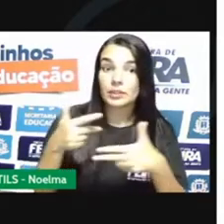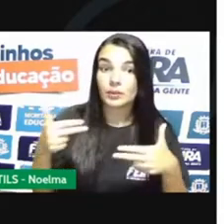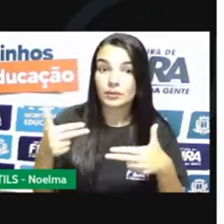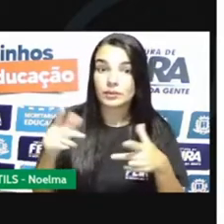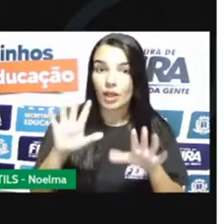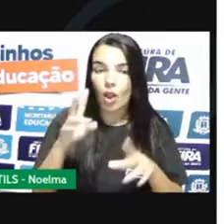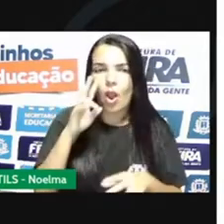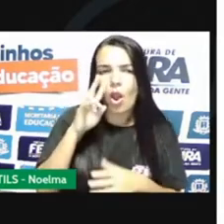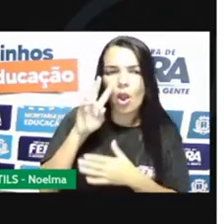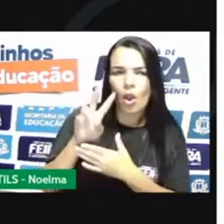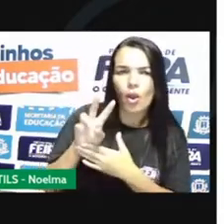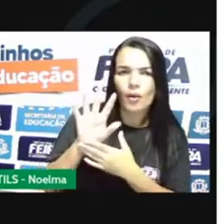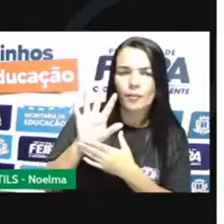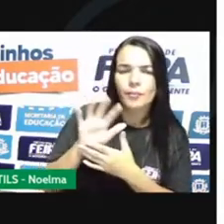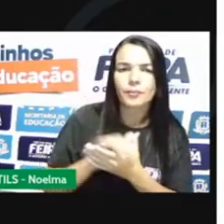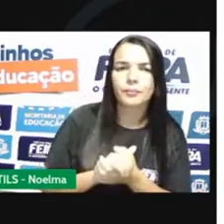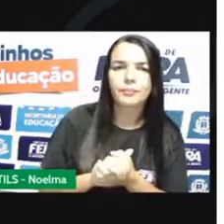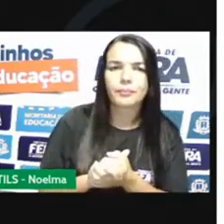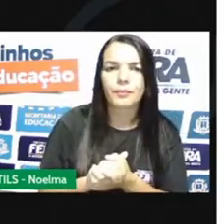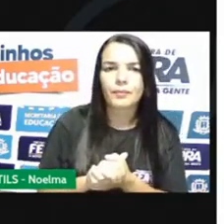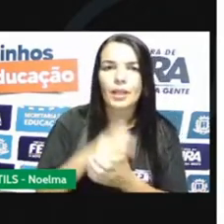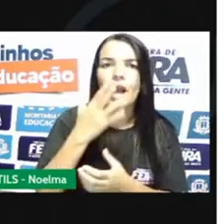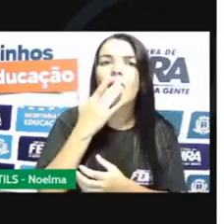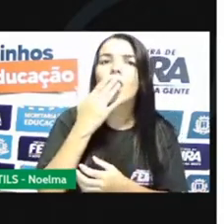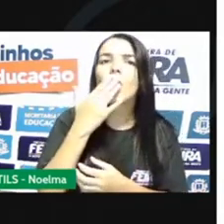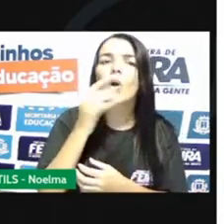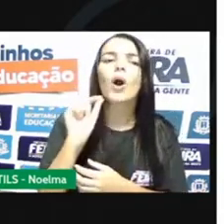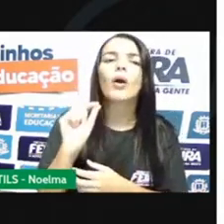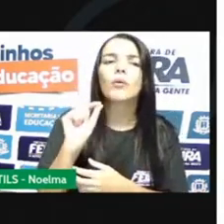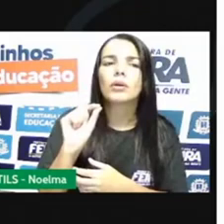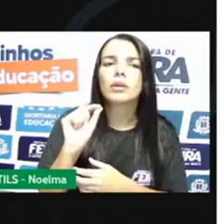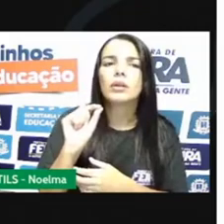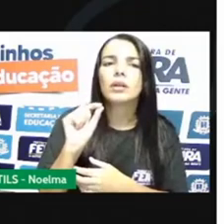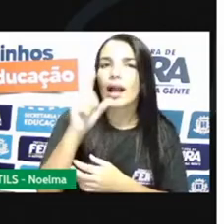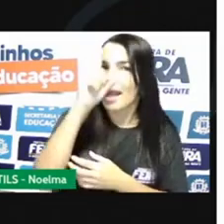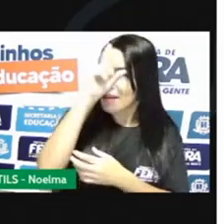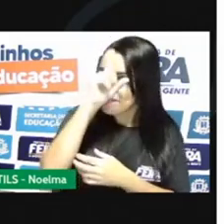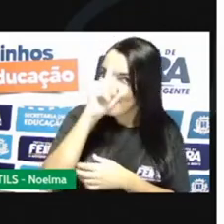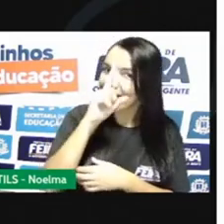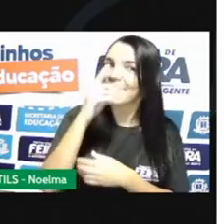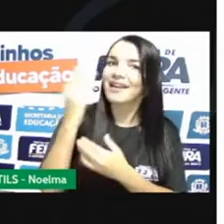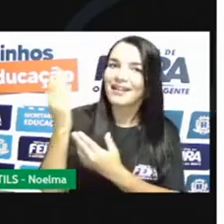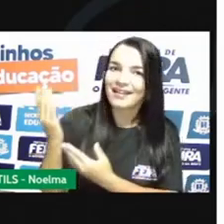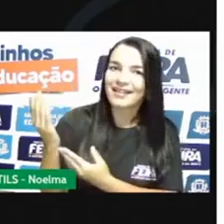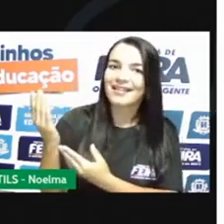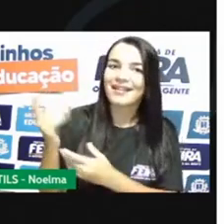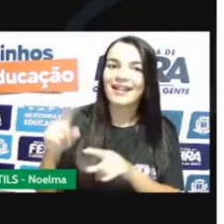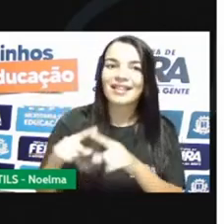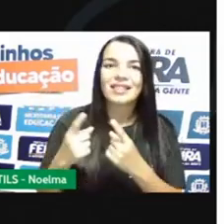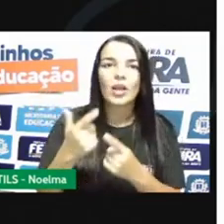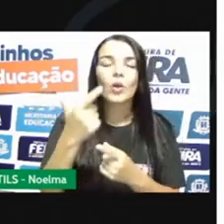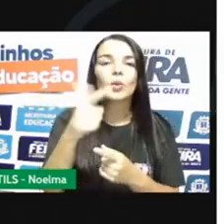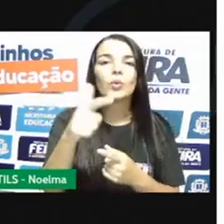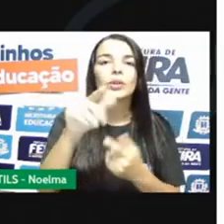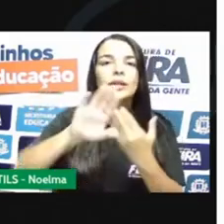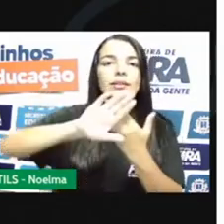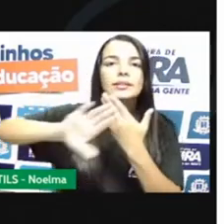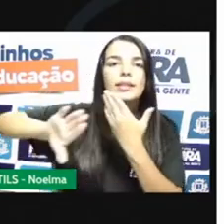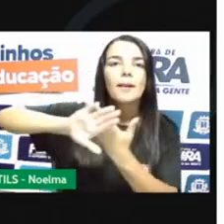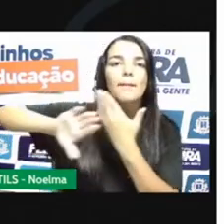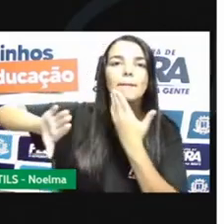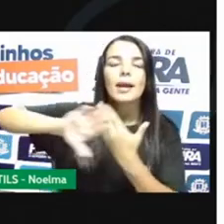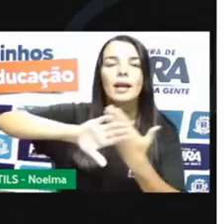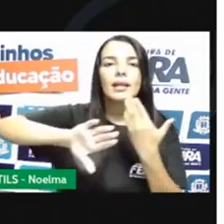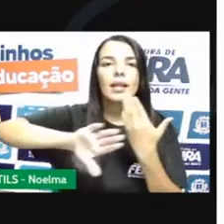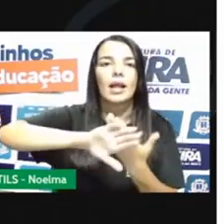Só que olha só, que cor é o detergente? É amarelo. Aqui não estão separadas todas